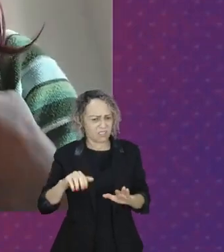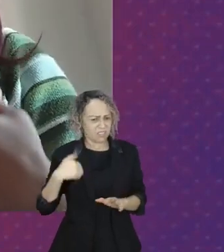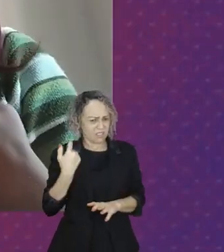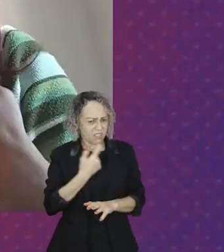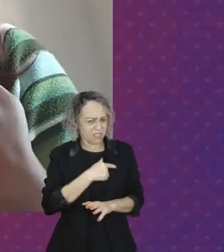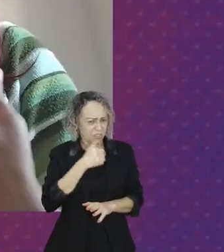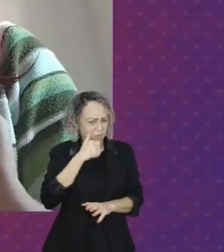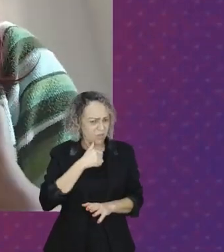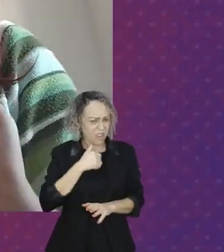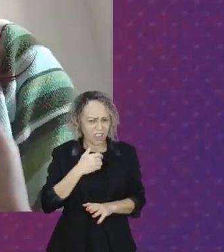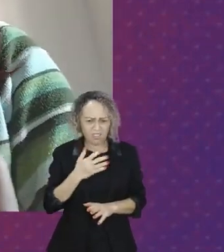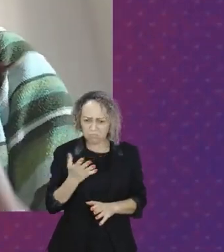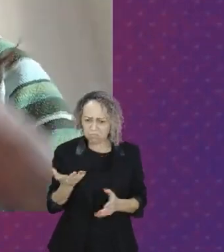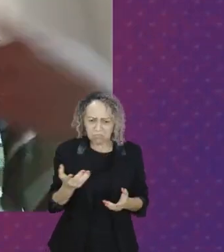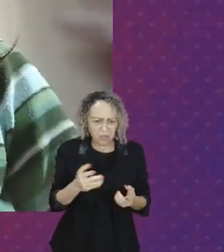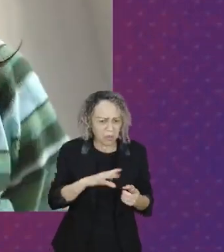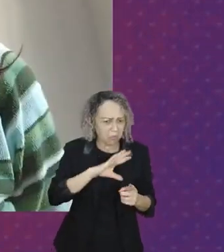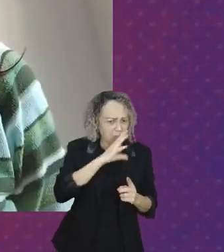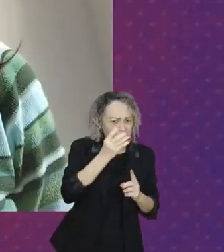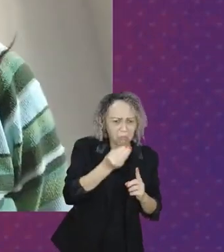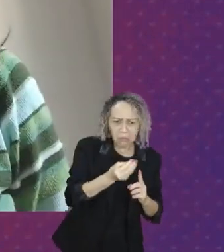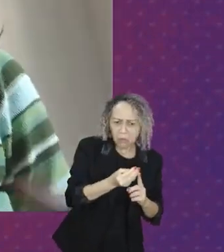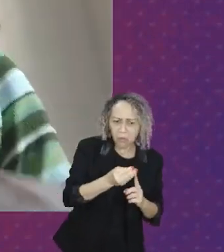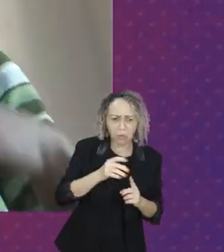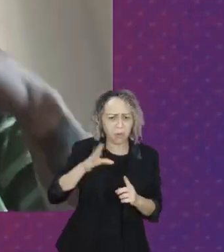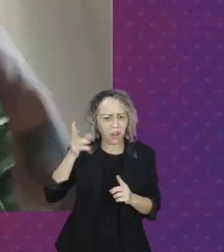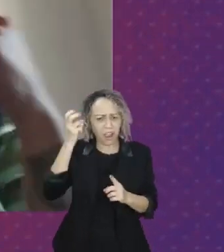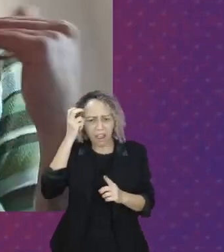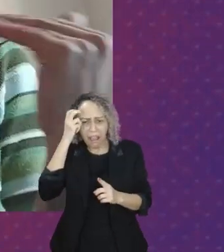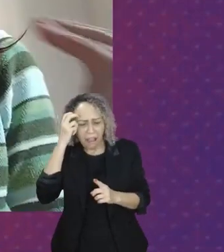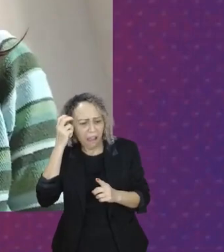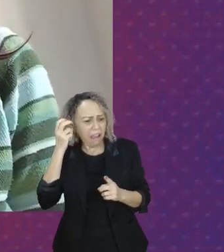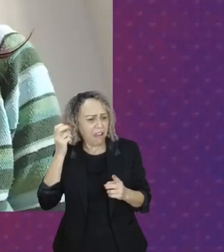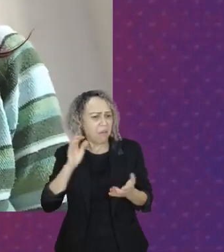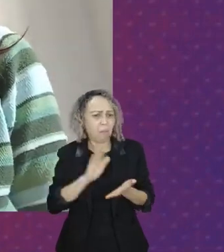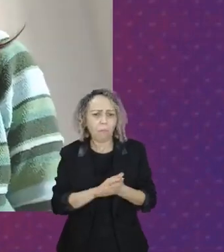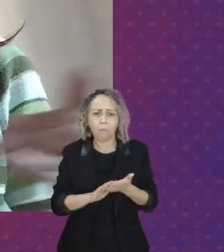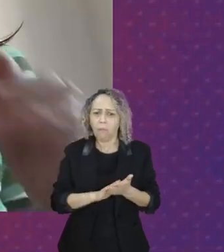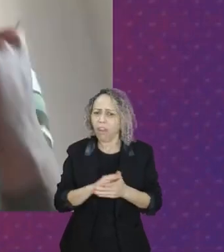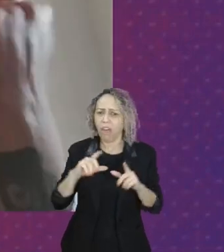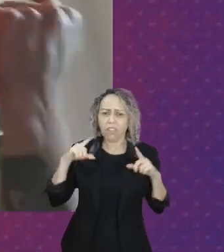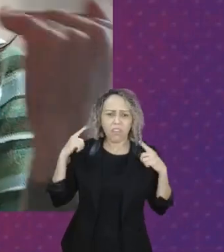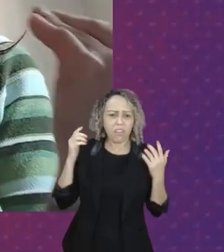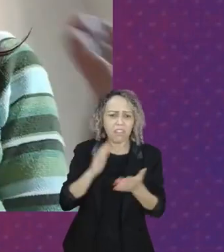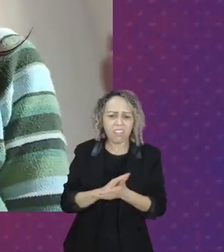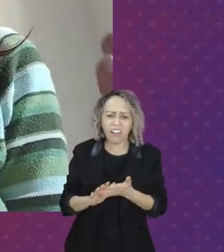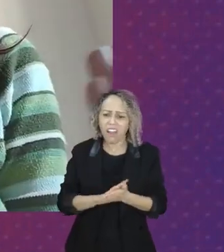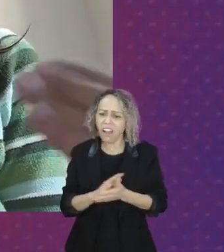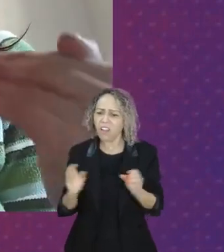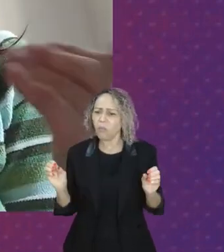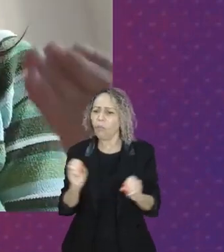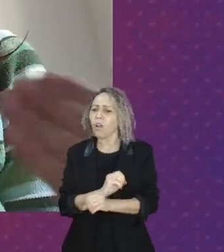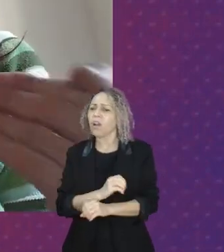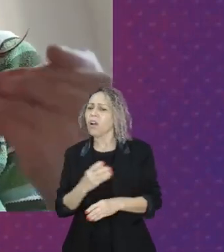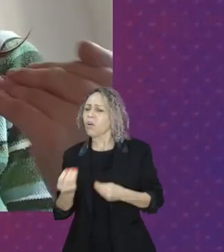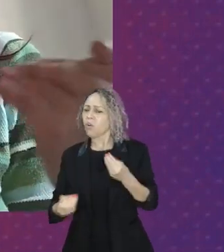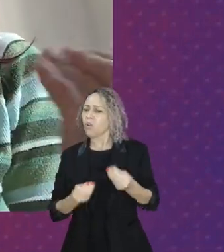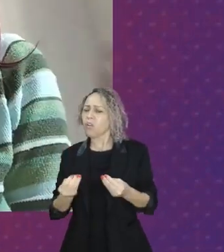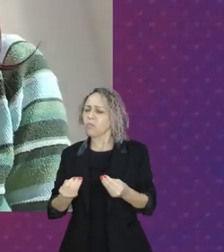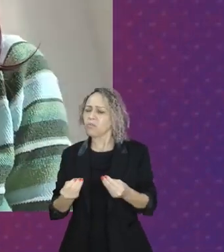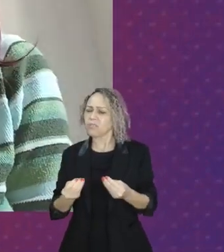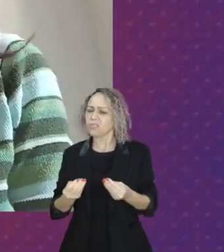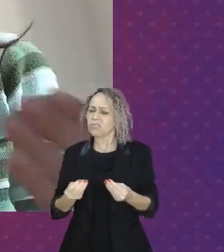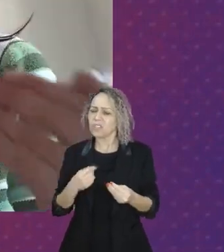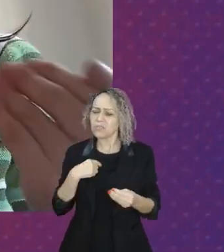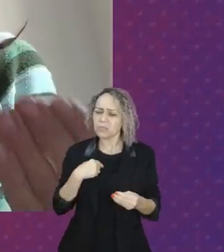fica muito mais difícil para nós alimentarmos o resto do mundo das responsabilidades que nos cabem enquanto